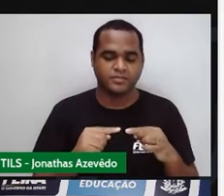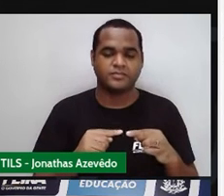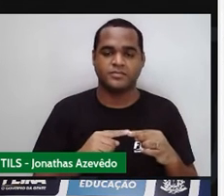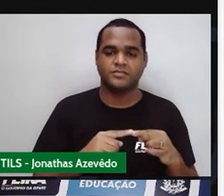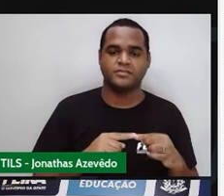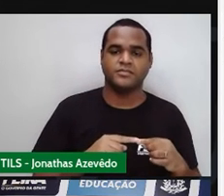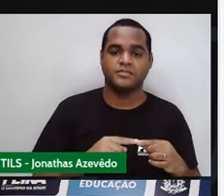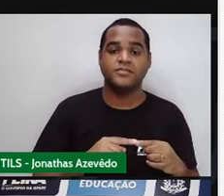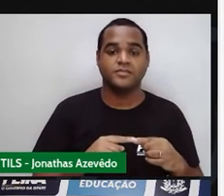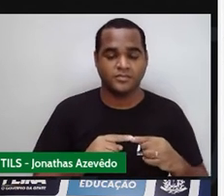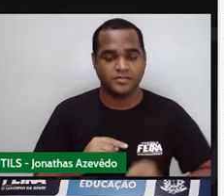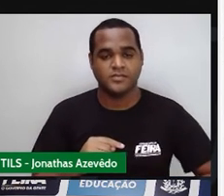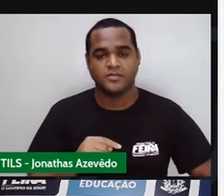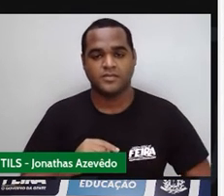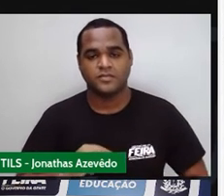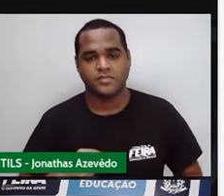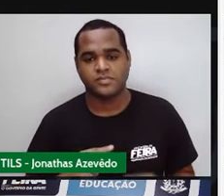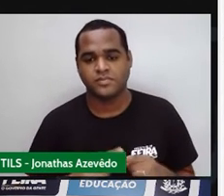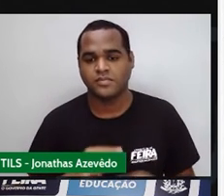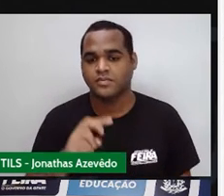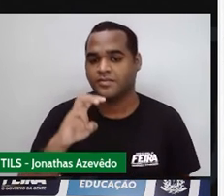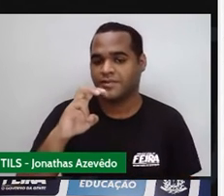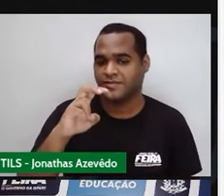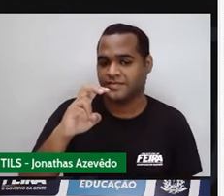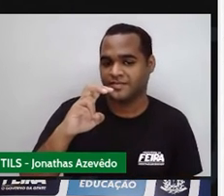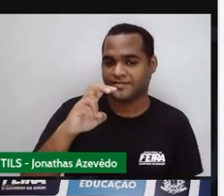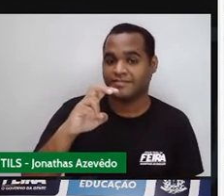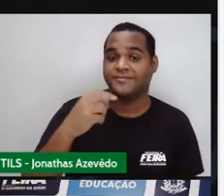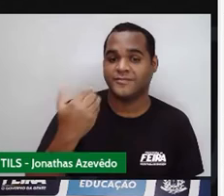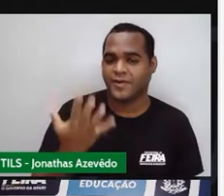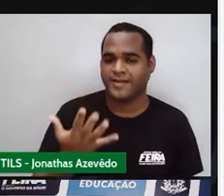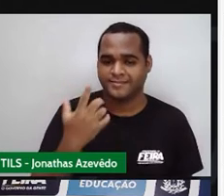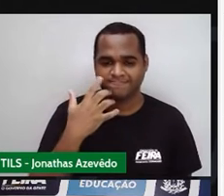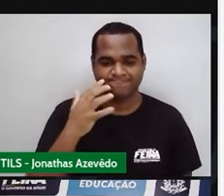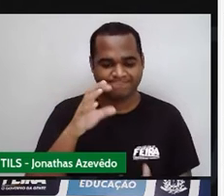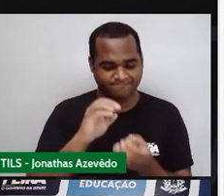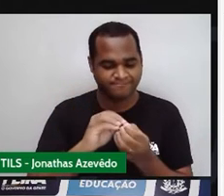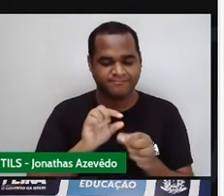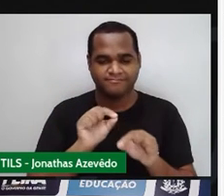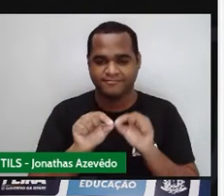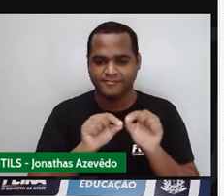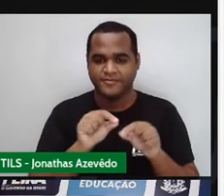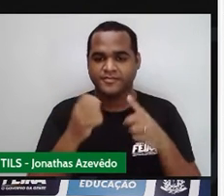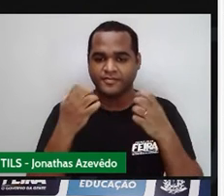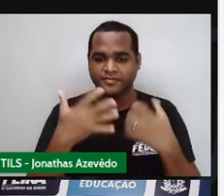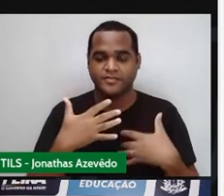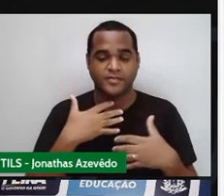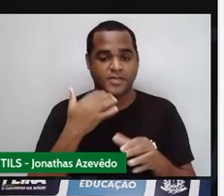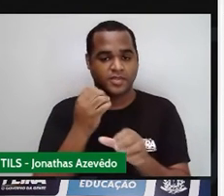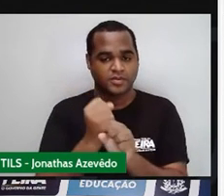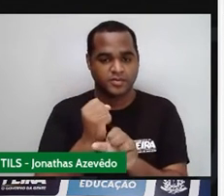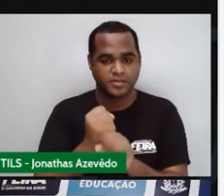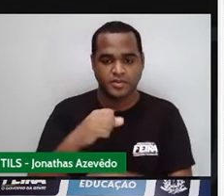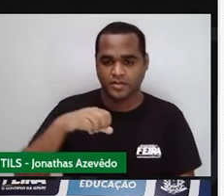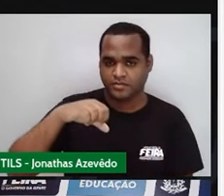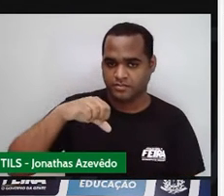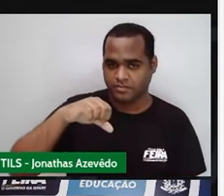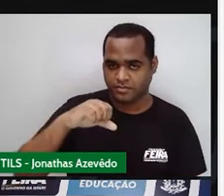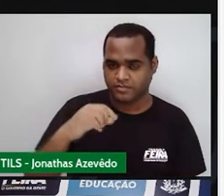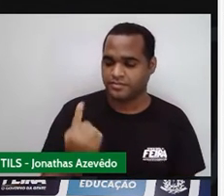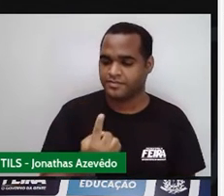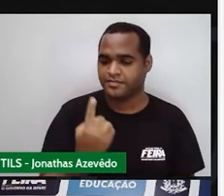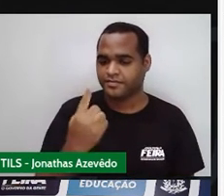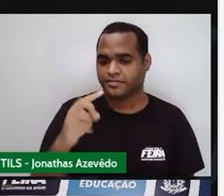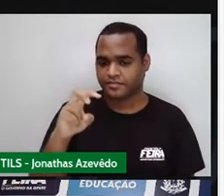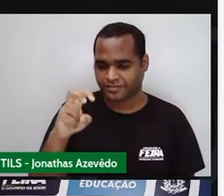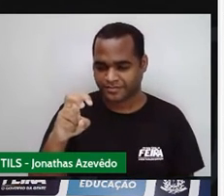mede 5. Tá? Então eu vou fazer 9, que é a base, vezes a altura, que é 5. Então